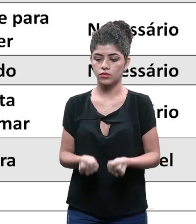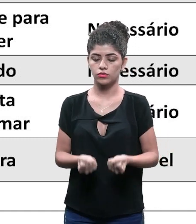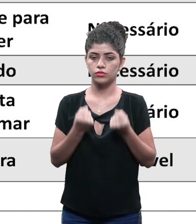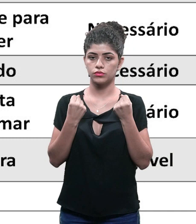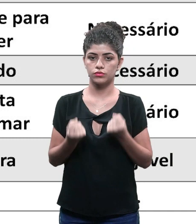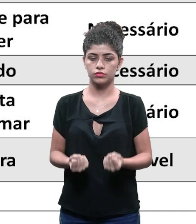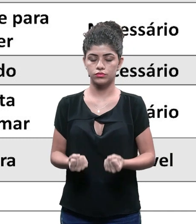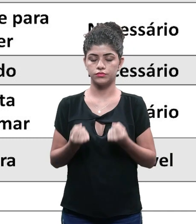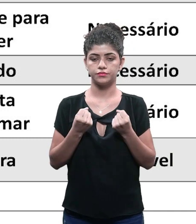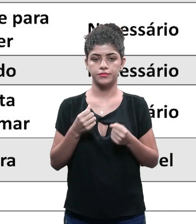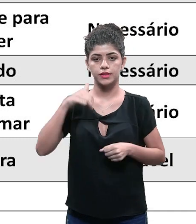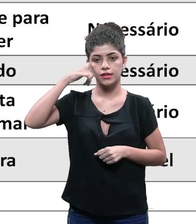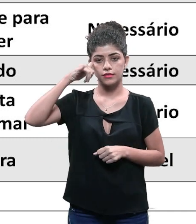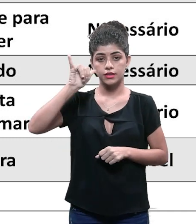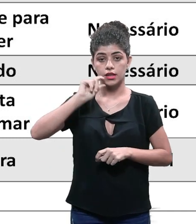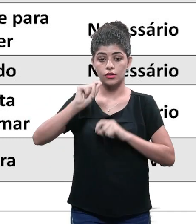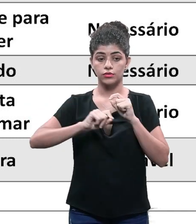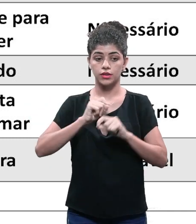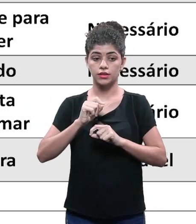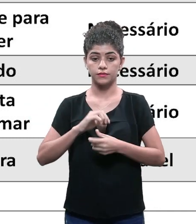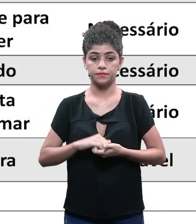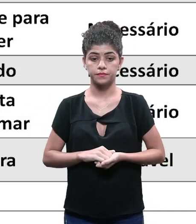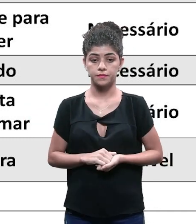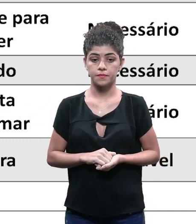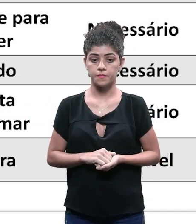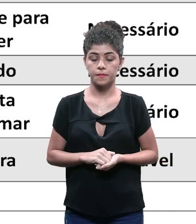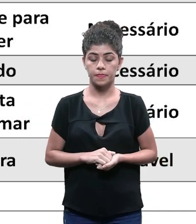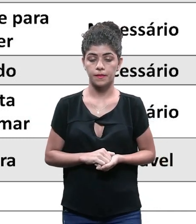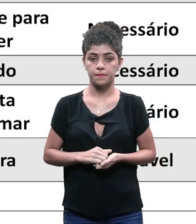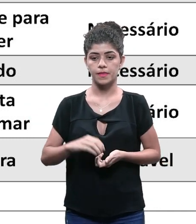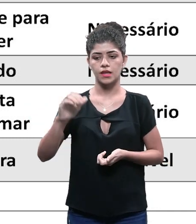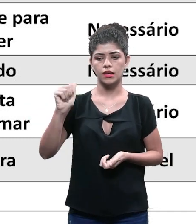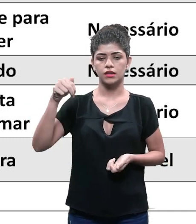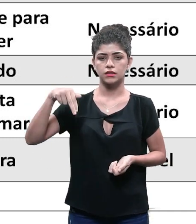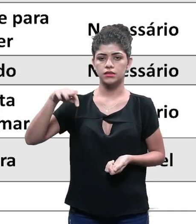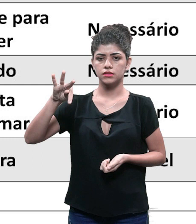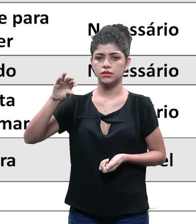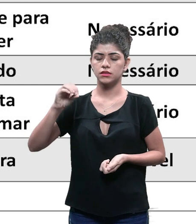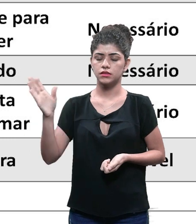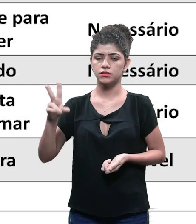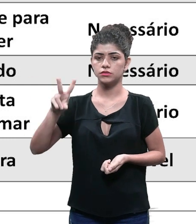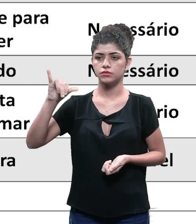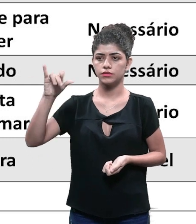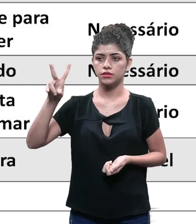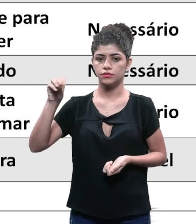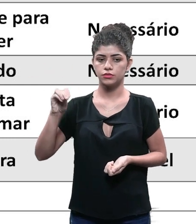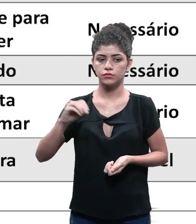peso a principal função. Evitar cantos vivos. Esse canto vivo, pessoal, é para facilitar aquilo que a gente falou. A desforma do teu